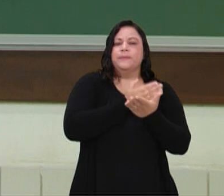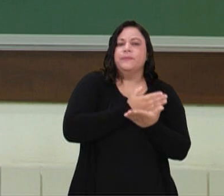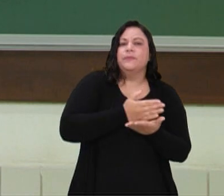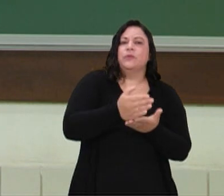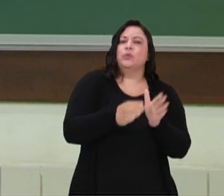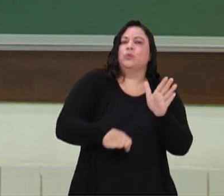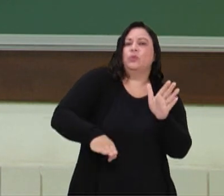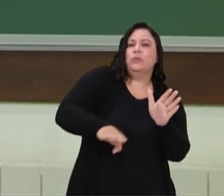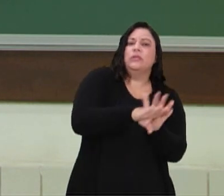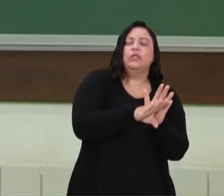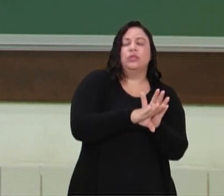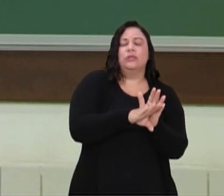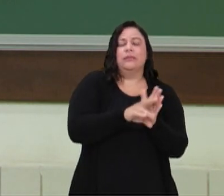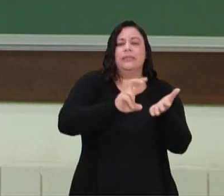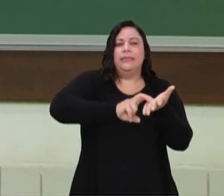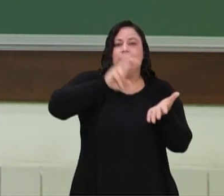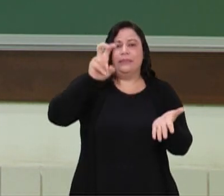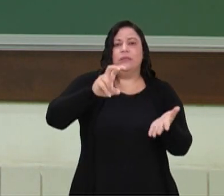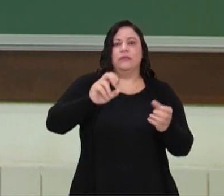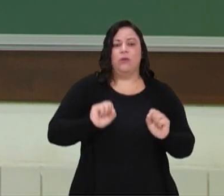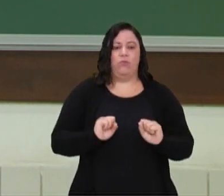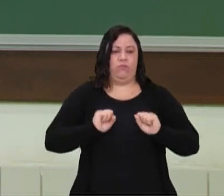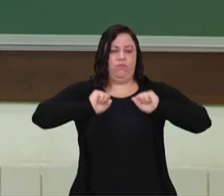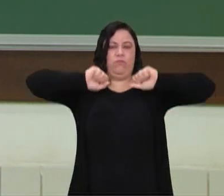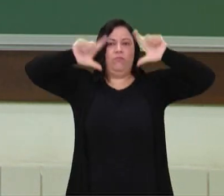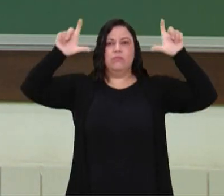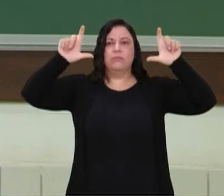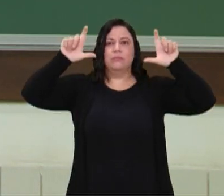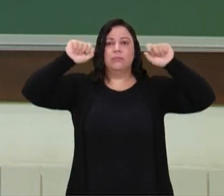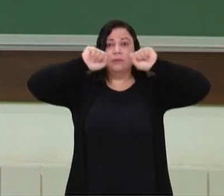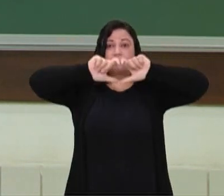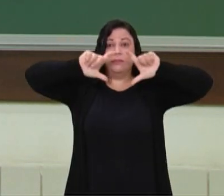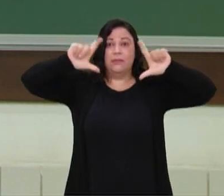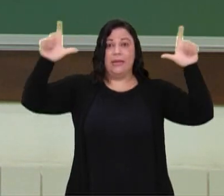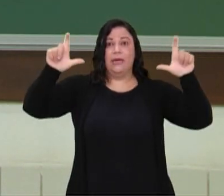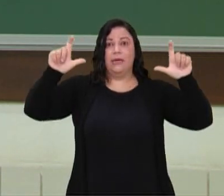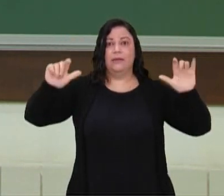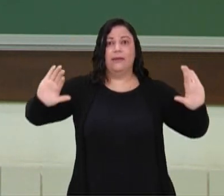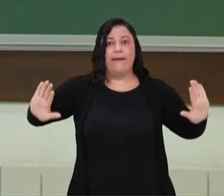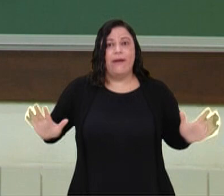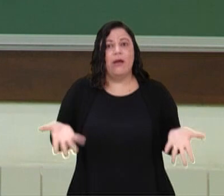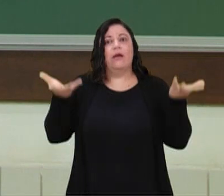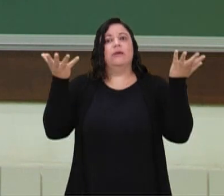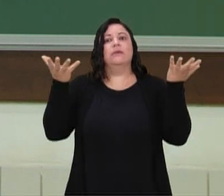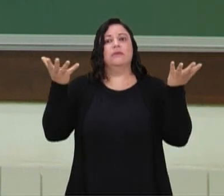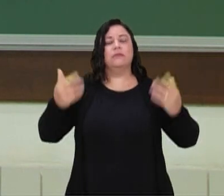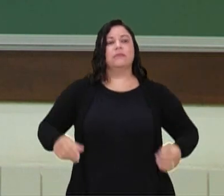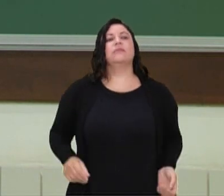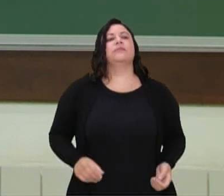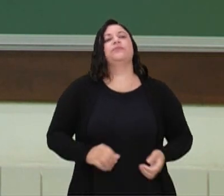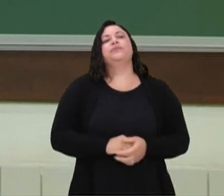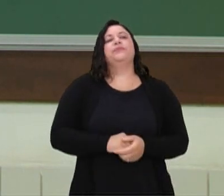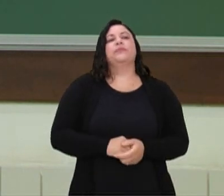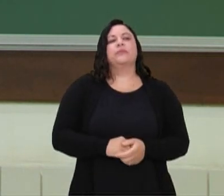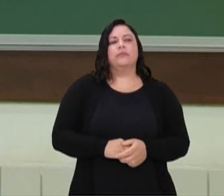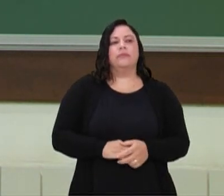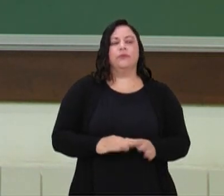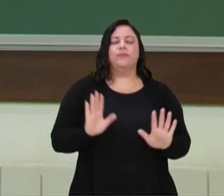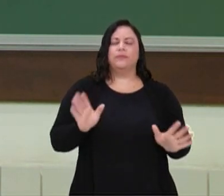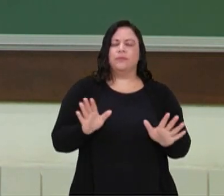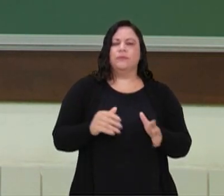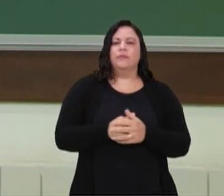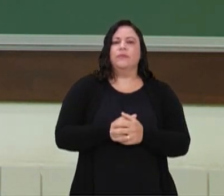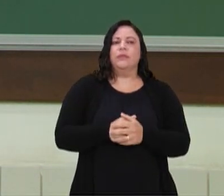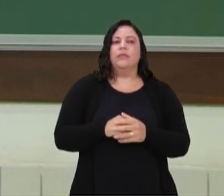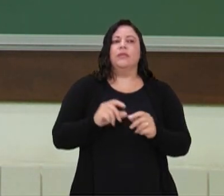chega, o objetivo é o quê? Dar um up, trazer ânimo para ele, para ele poder trabalhar. Então, a gente chama